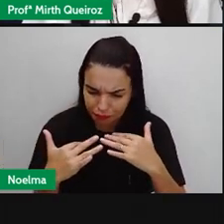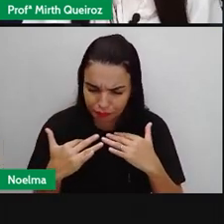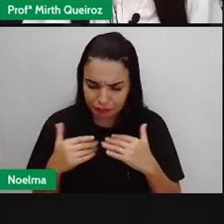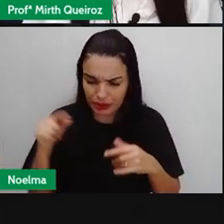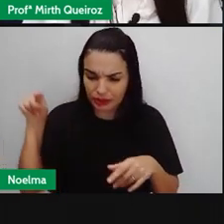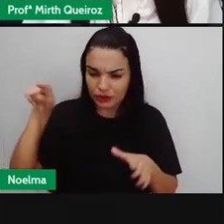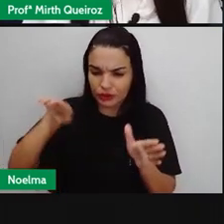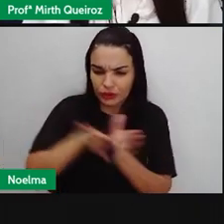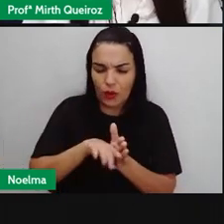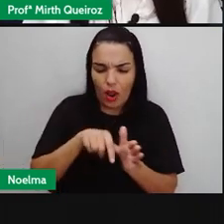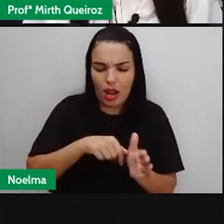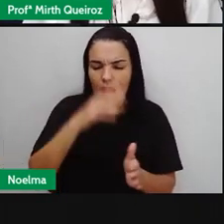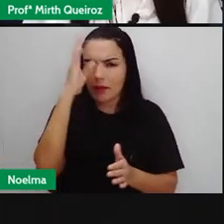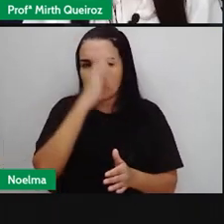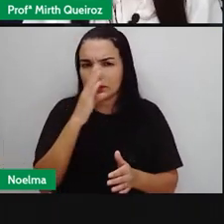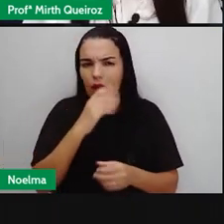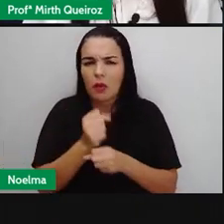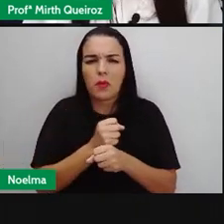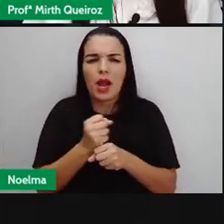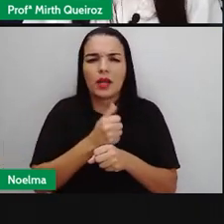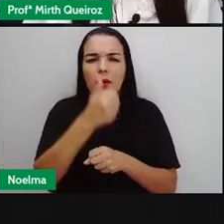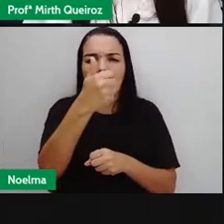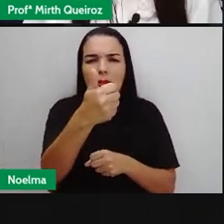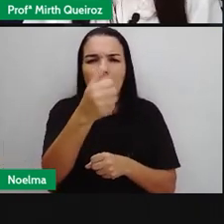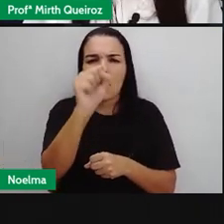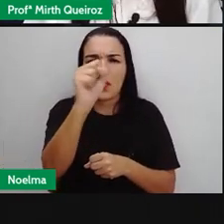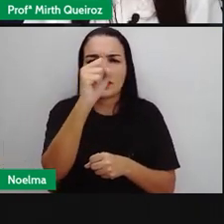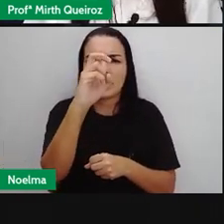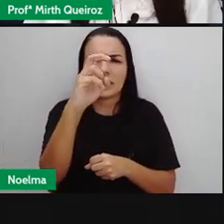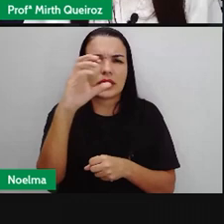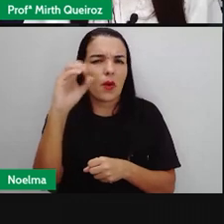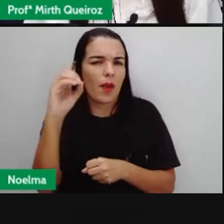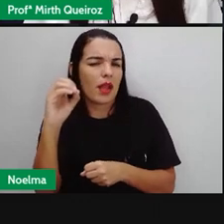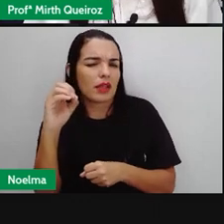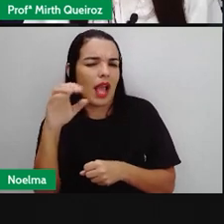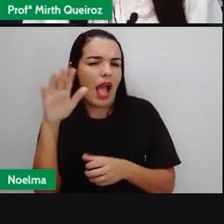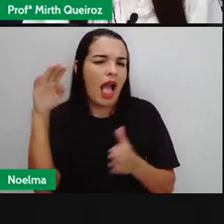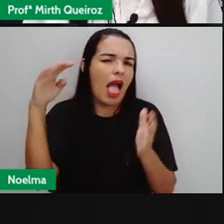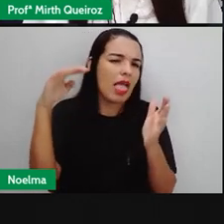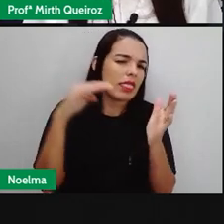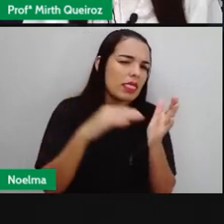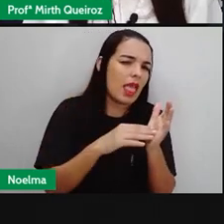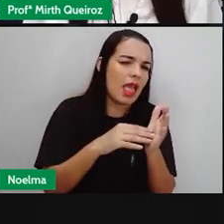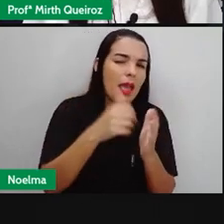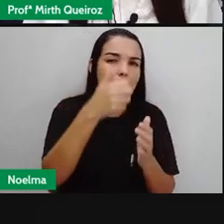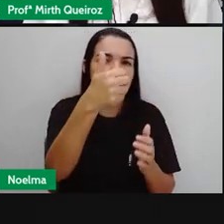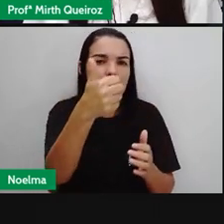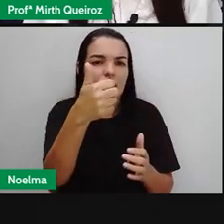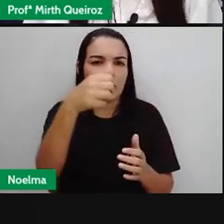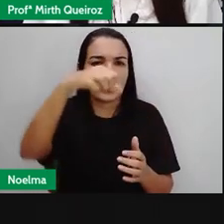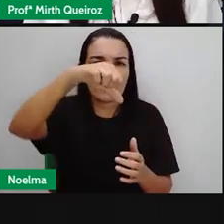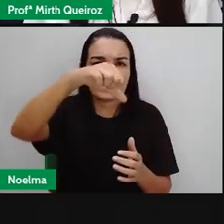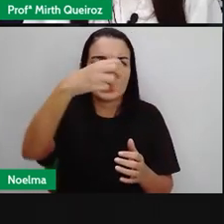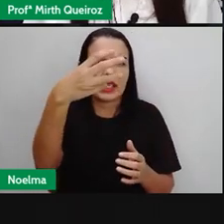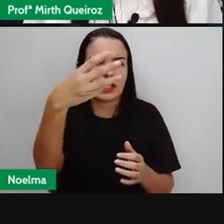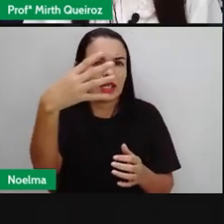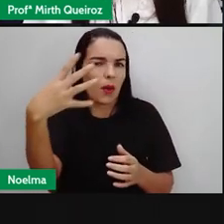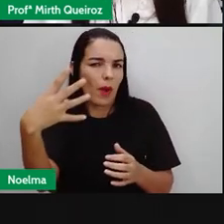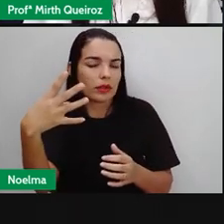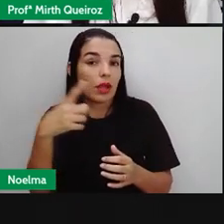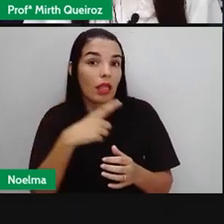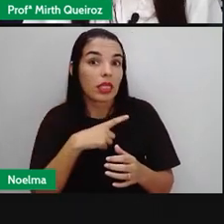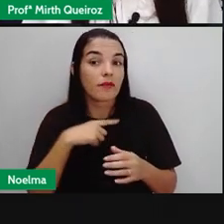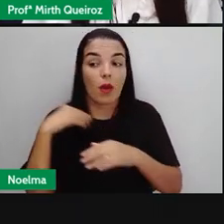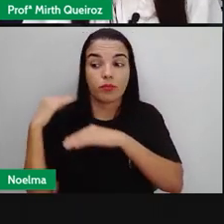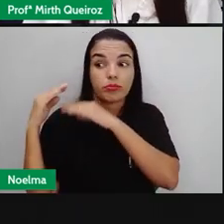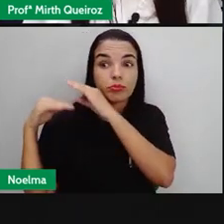1850 e 1934 e tiveram grande influência no desenvolvimento econômico-social do país